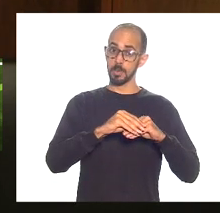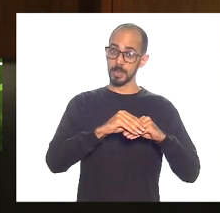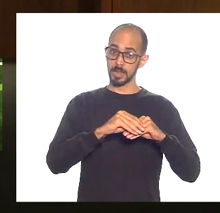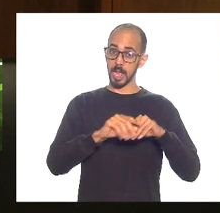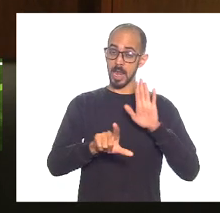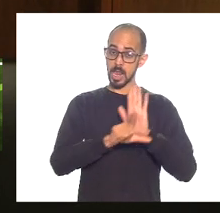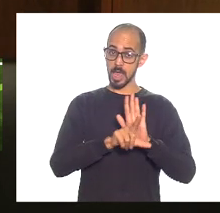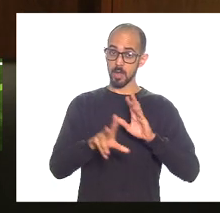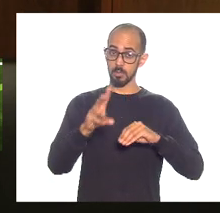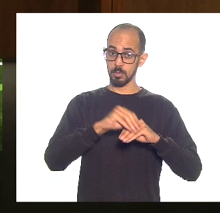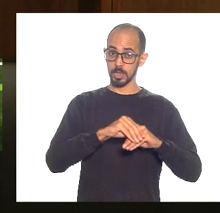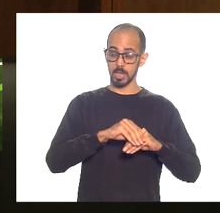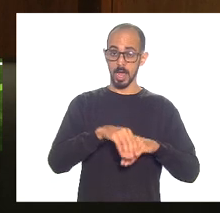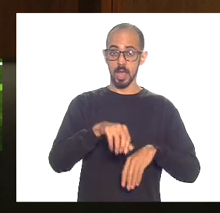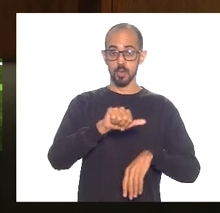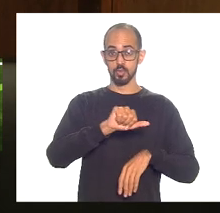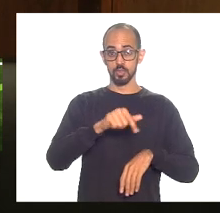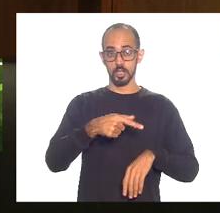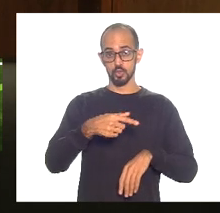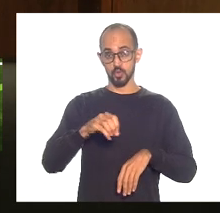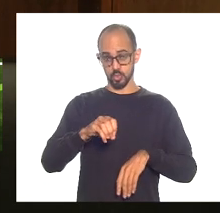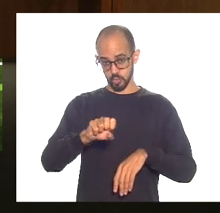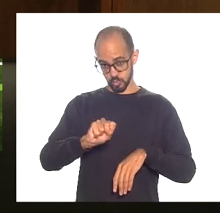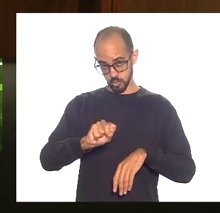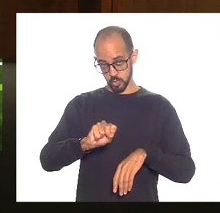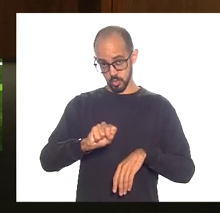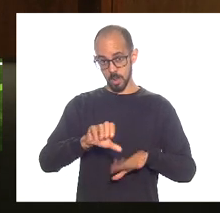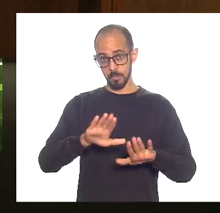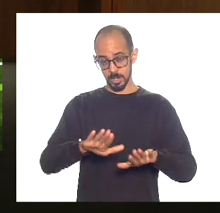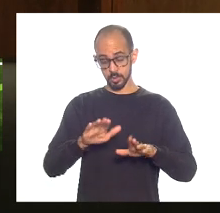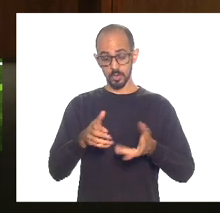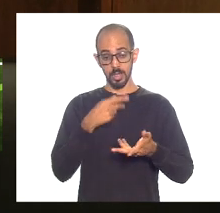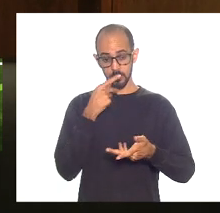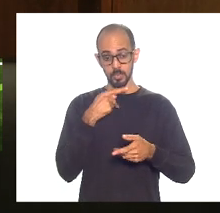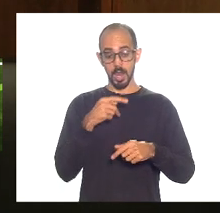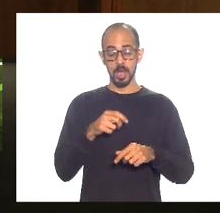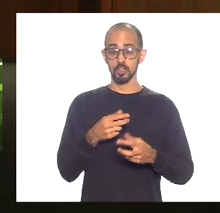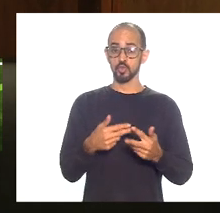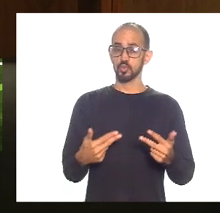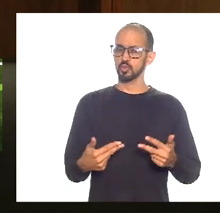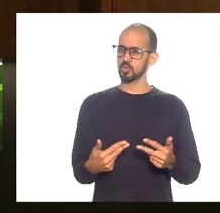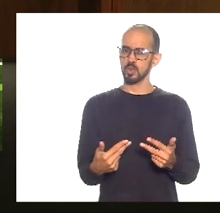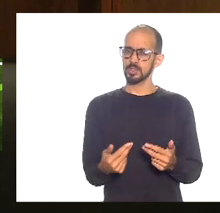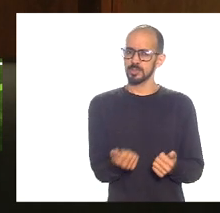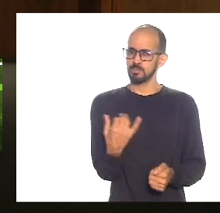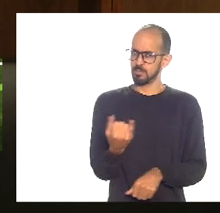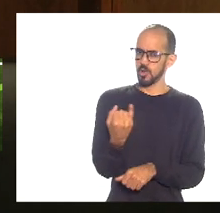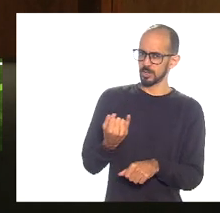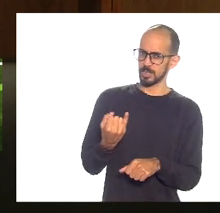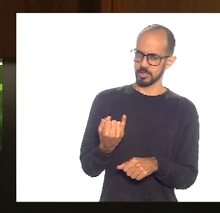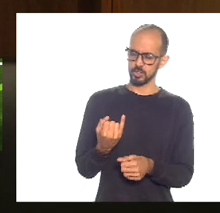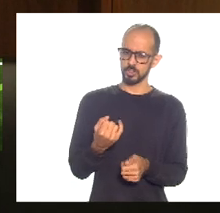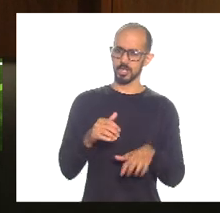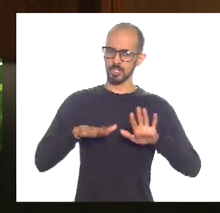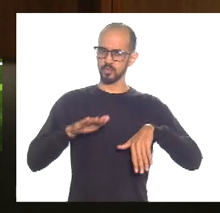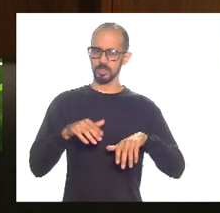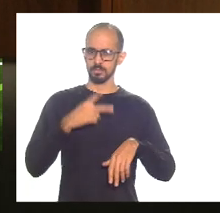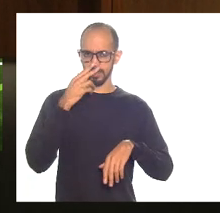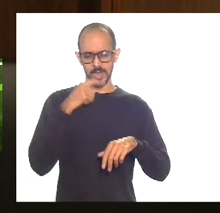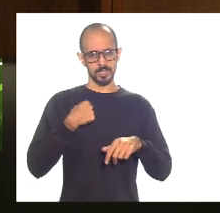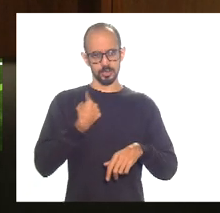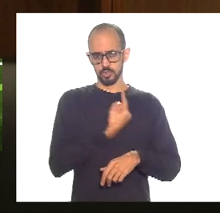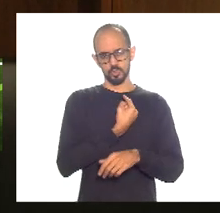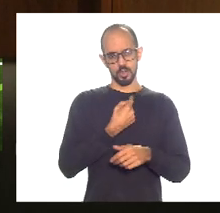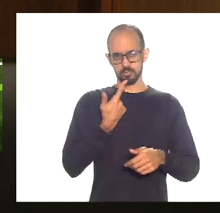dizer só de dois números importantes, porque muitas vezes parece que a gente não fez o dever de casa, né?